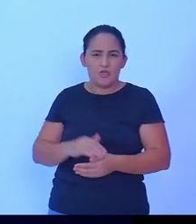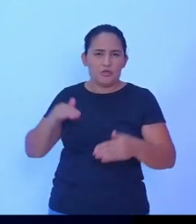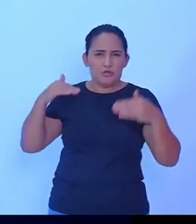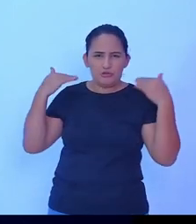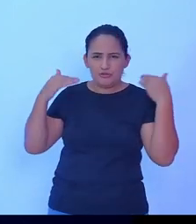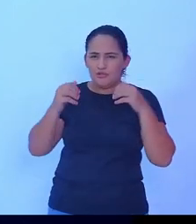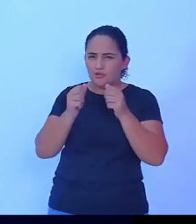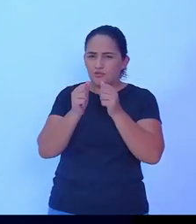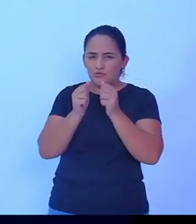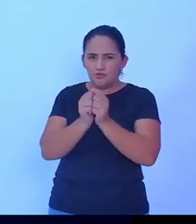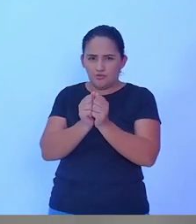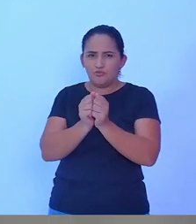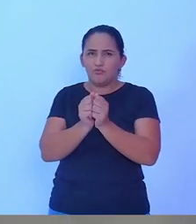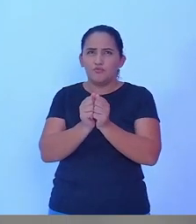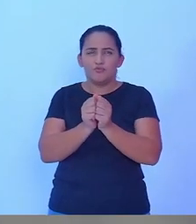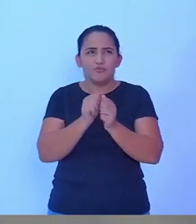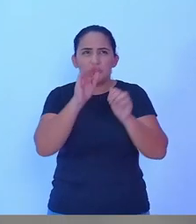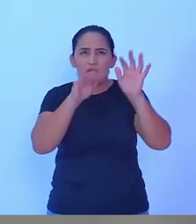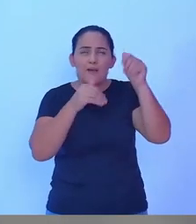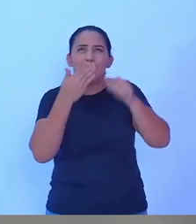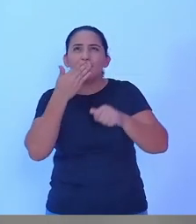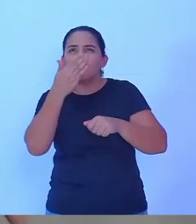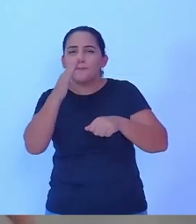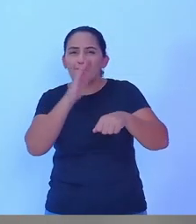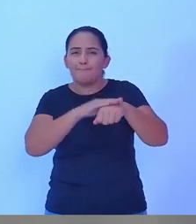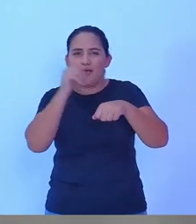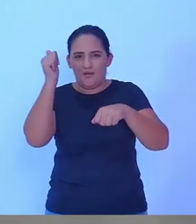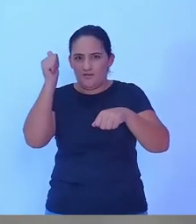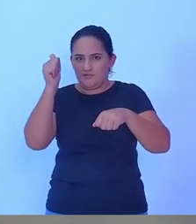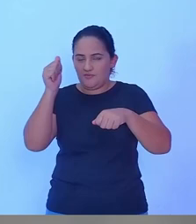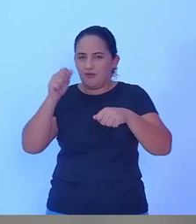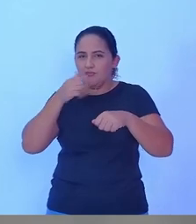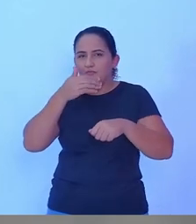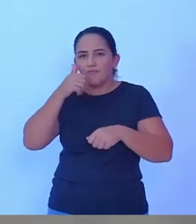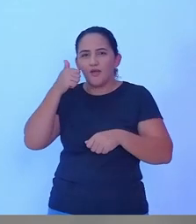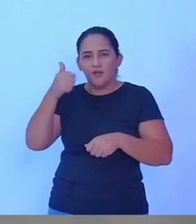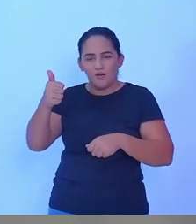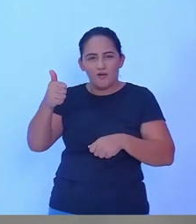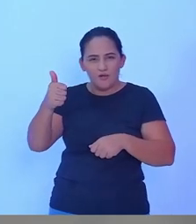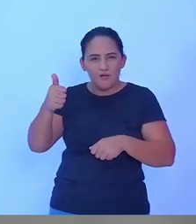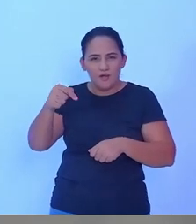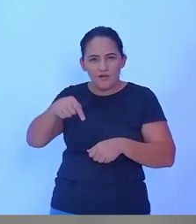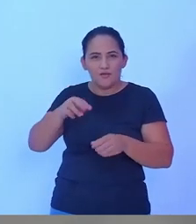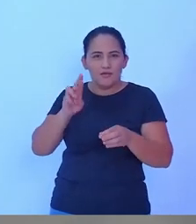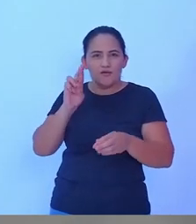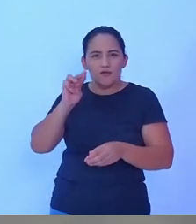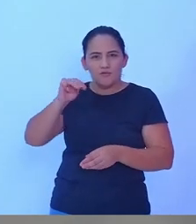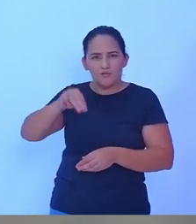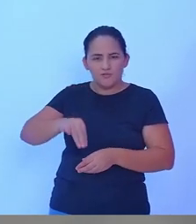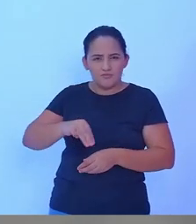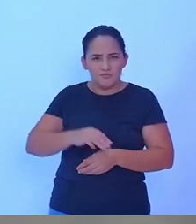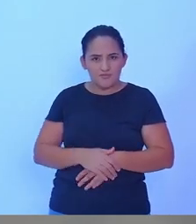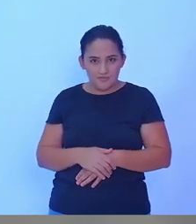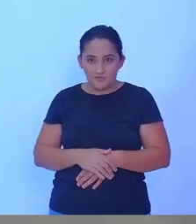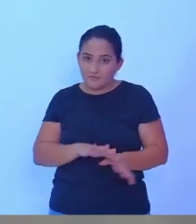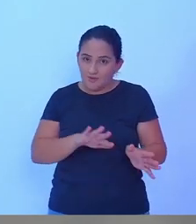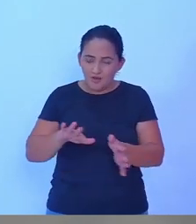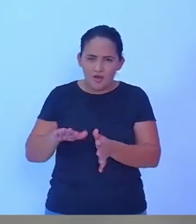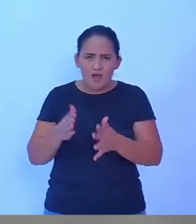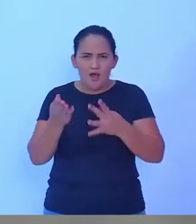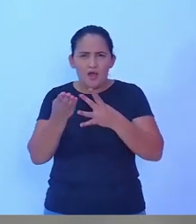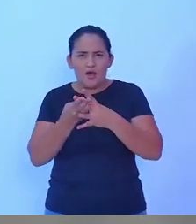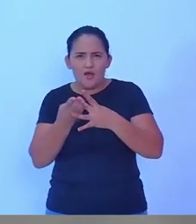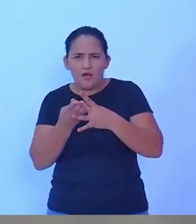recursos para ajudar o nosso município. Muito obrigado. Dessa forma, nós comunhamos o terceiro bloco. Nós